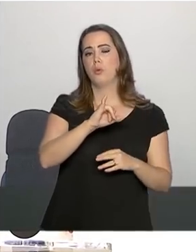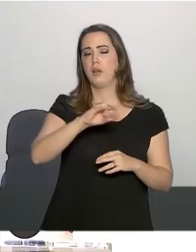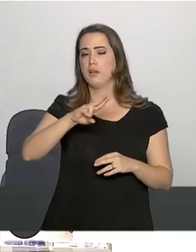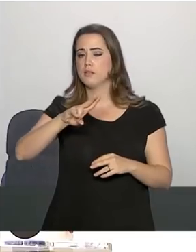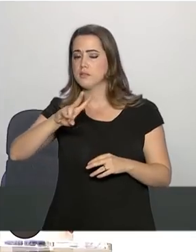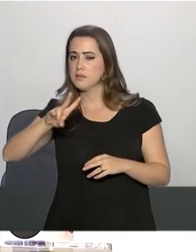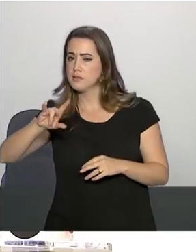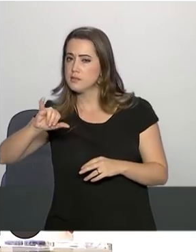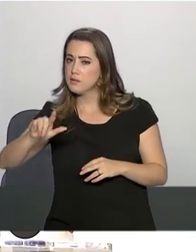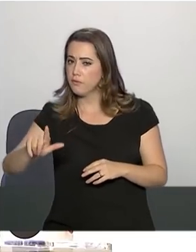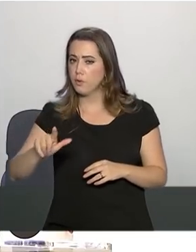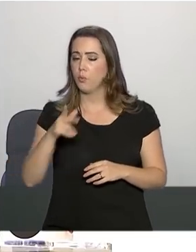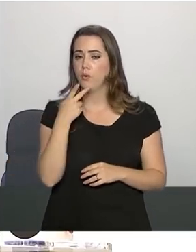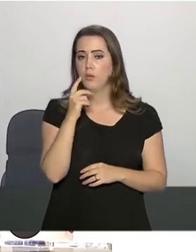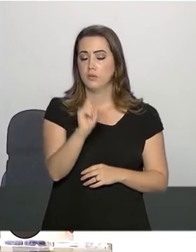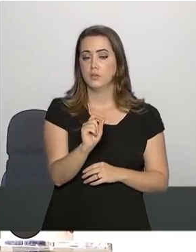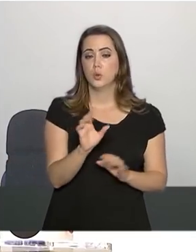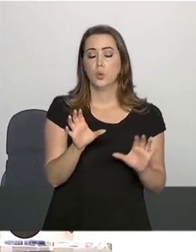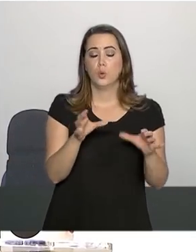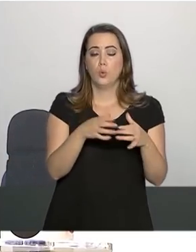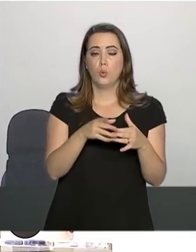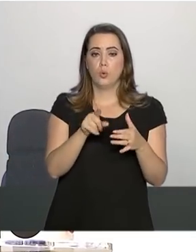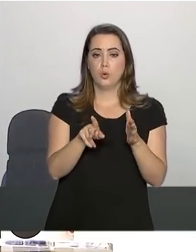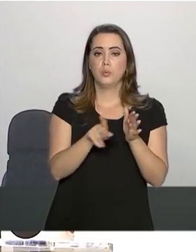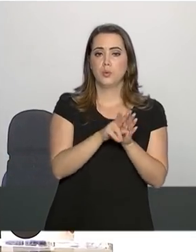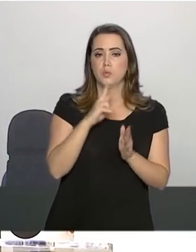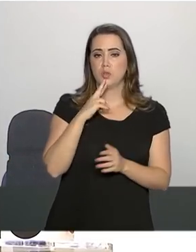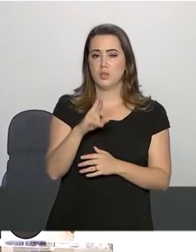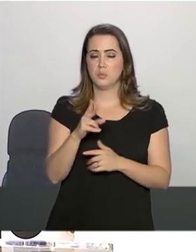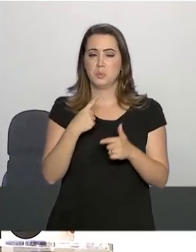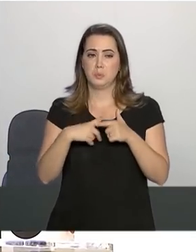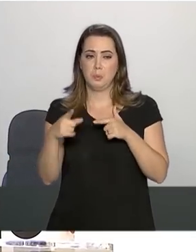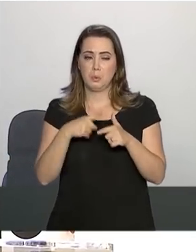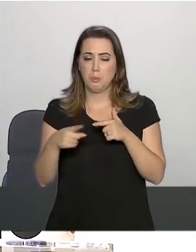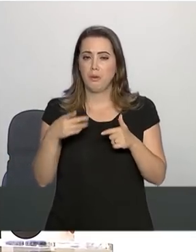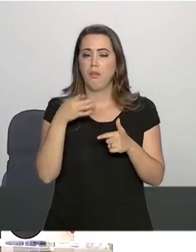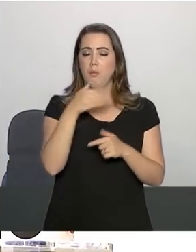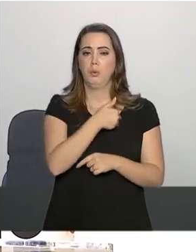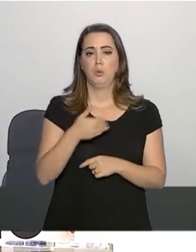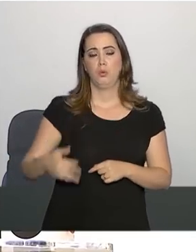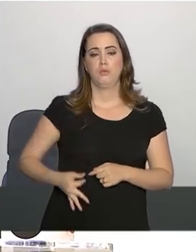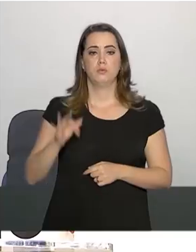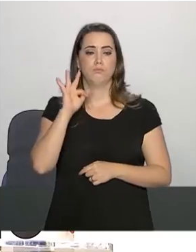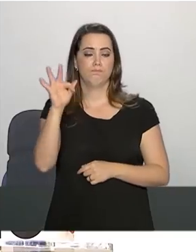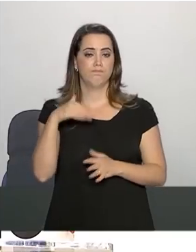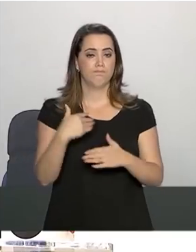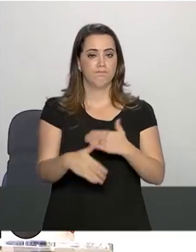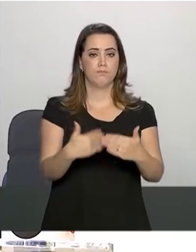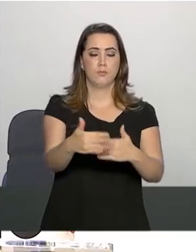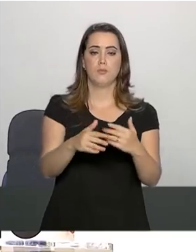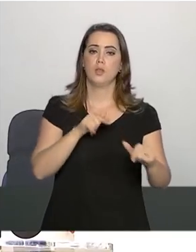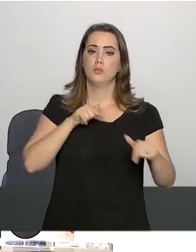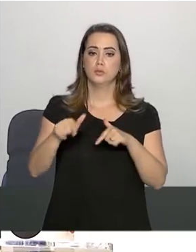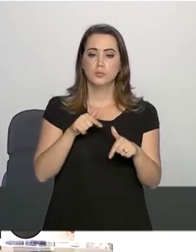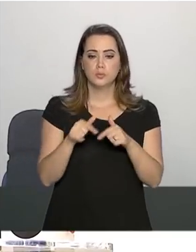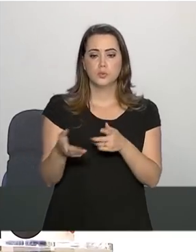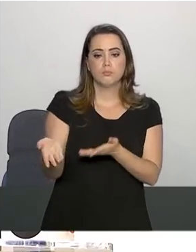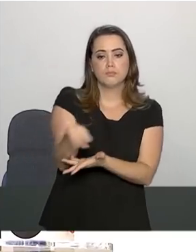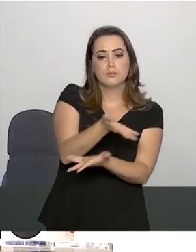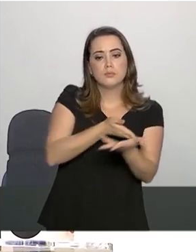Avaliação de Respostas a Desastres do Governo Federal prossegue nos trabalhos de